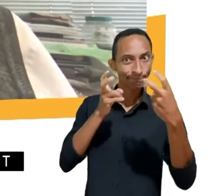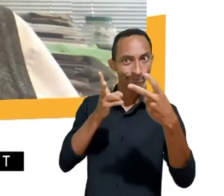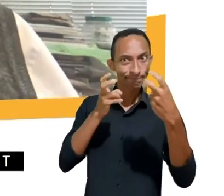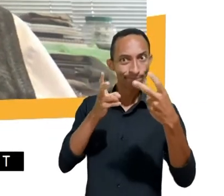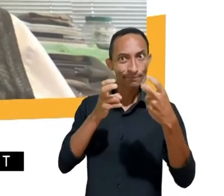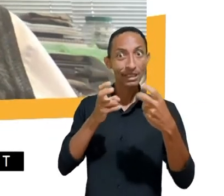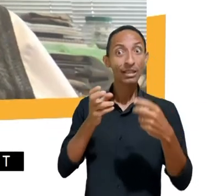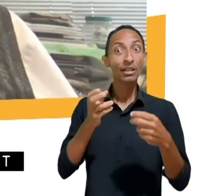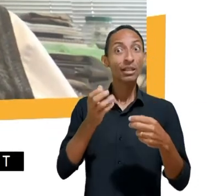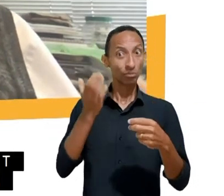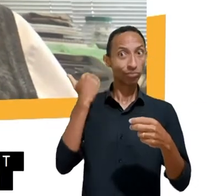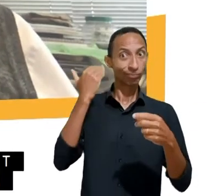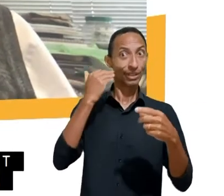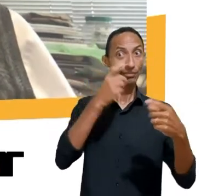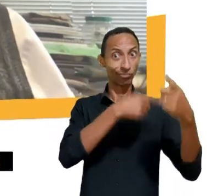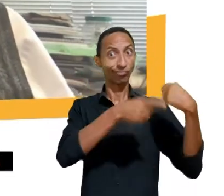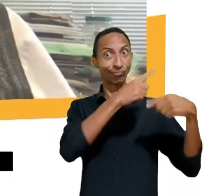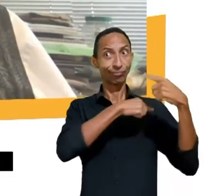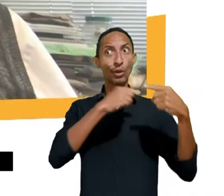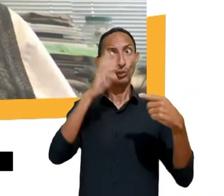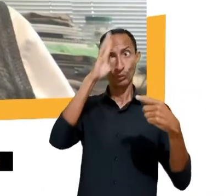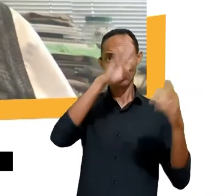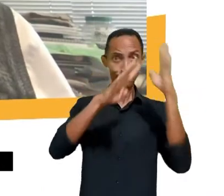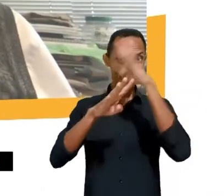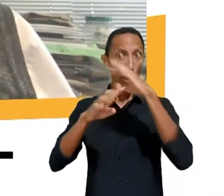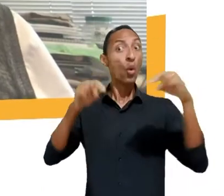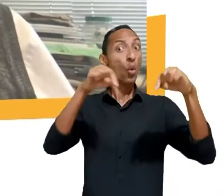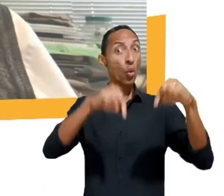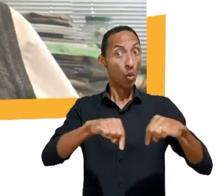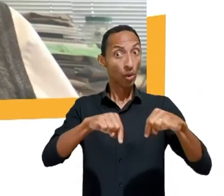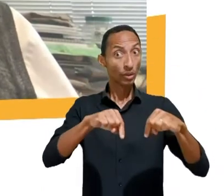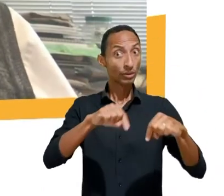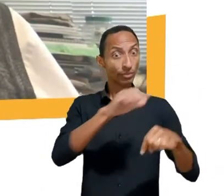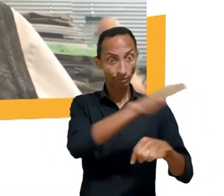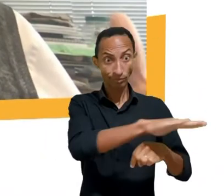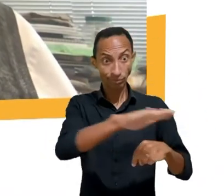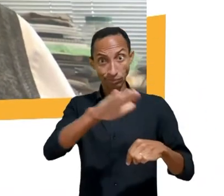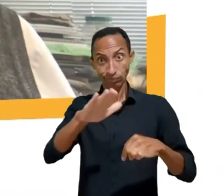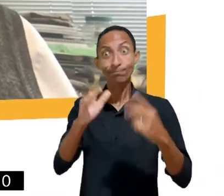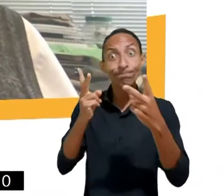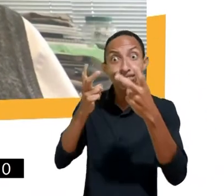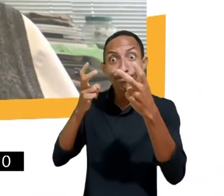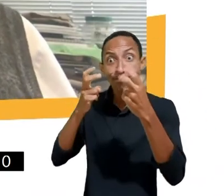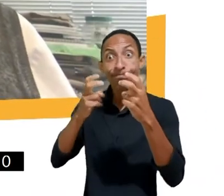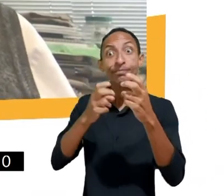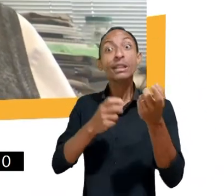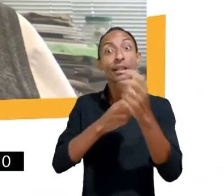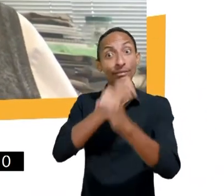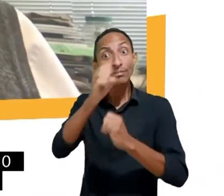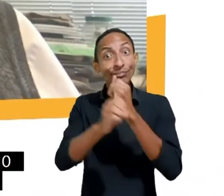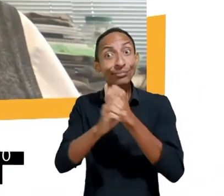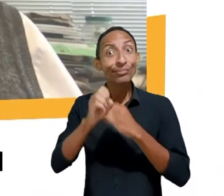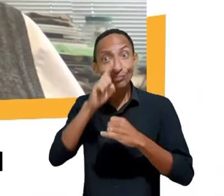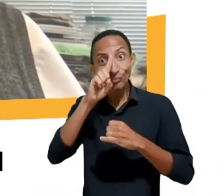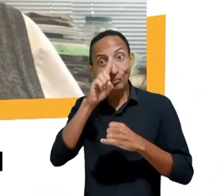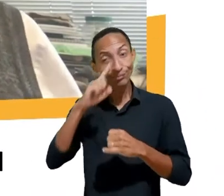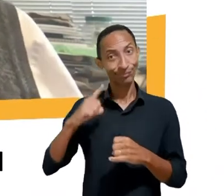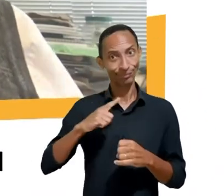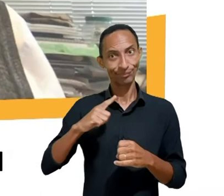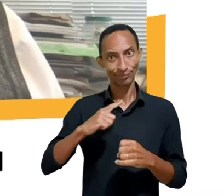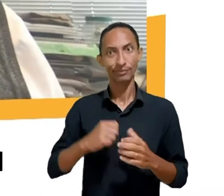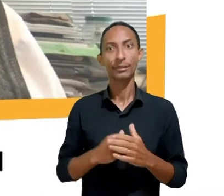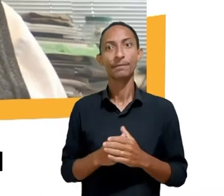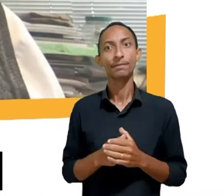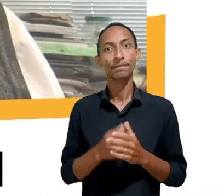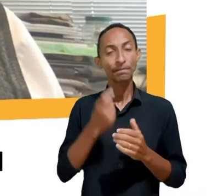conseguiram enxergar isso. Então, esse, como é um ambiente que tem que ser articulado, não é um ambiente de ação de uma única entidade ou de um